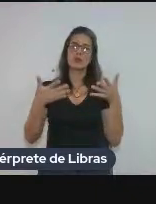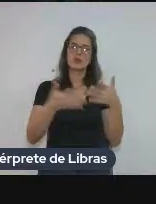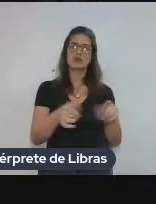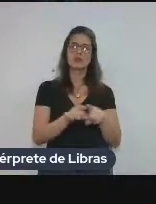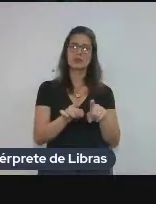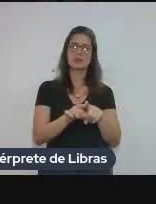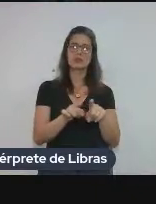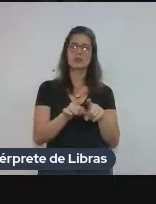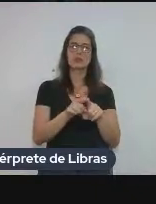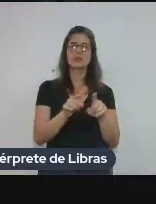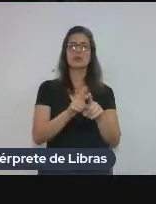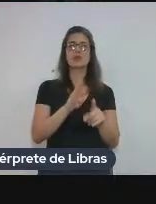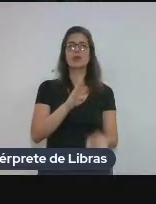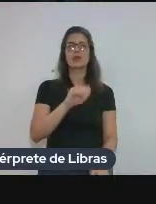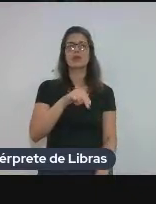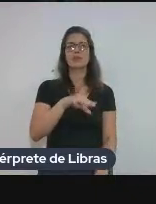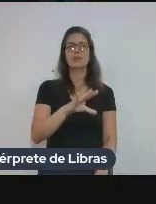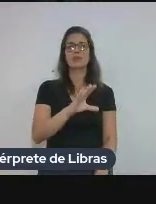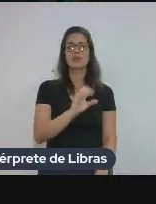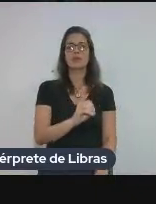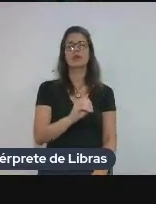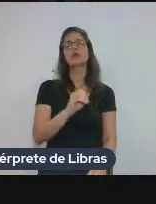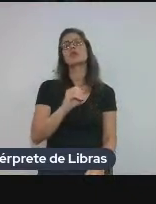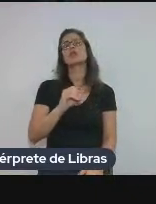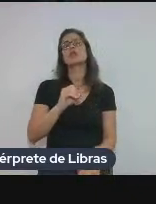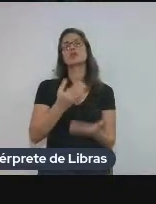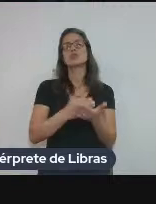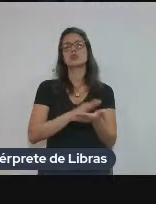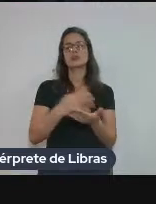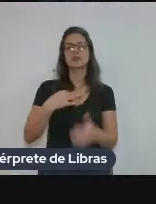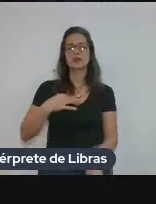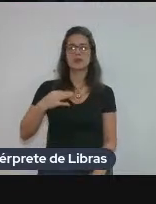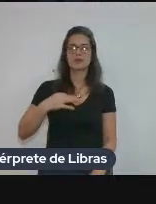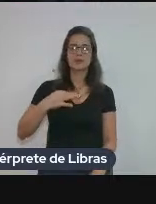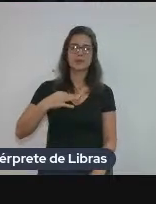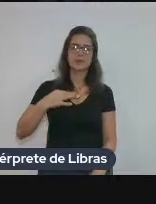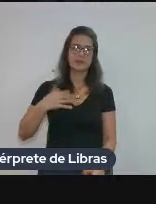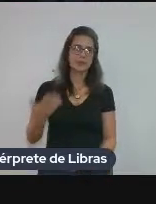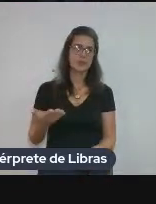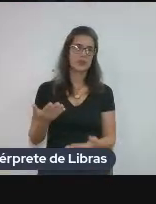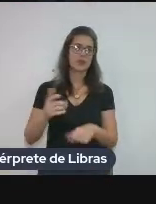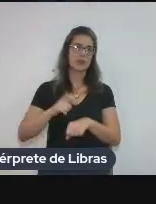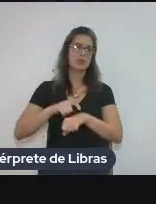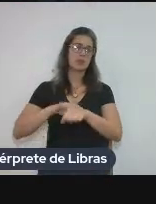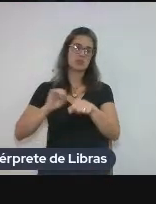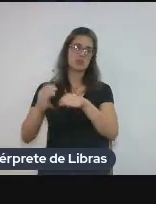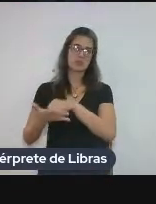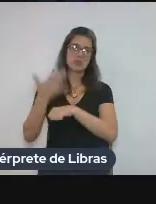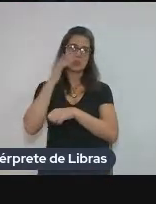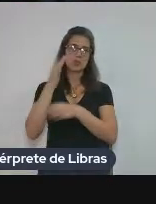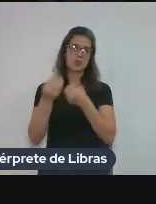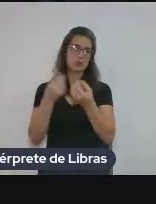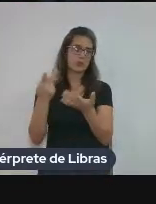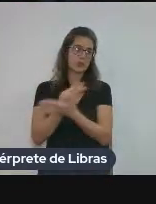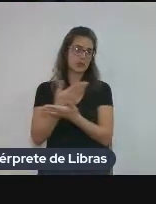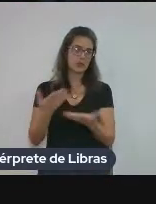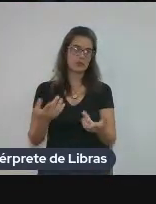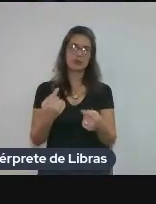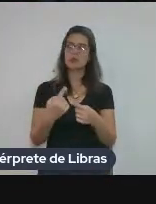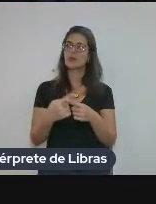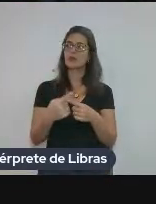também foi o Banco de Intérpretes Comunitários, né? Com a pandemia, não sei como ficou, porque agora tudo virou